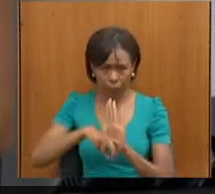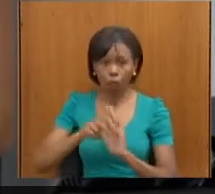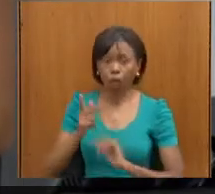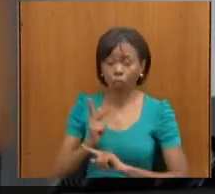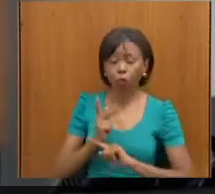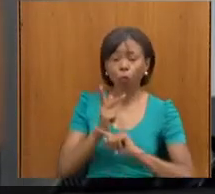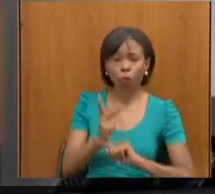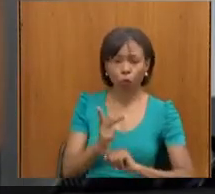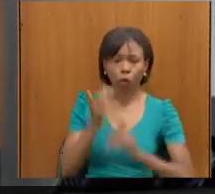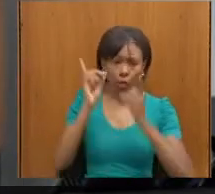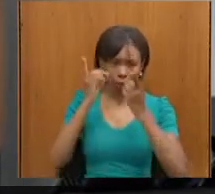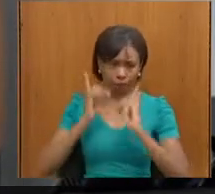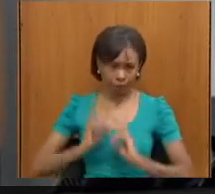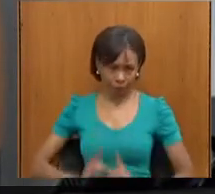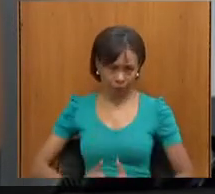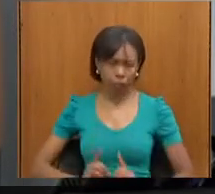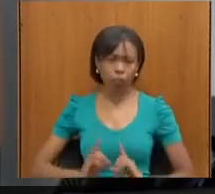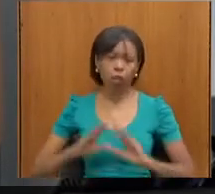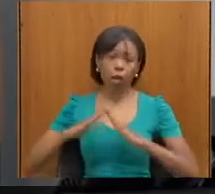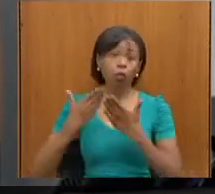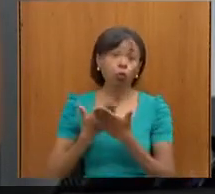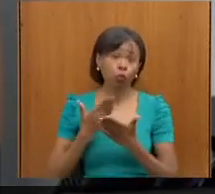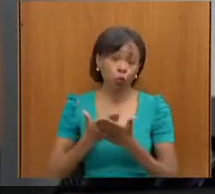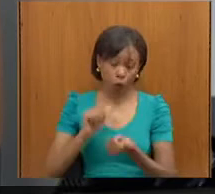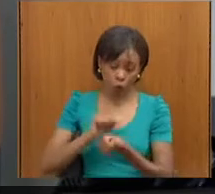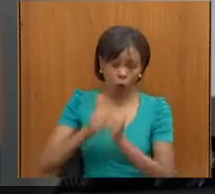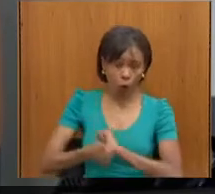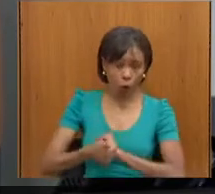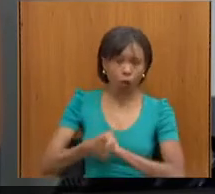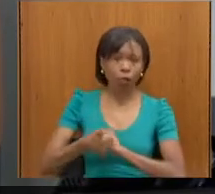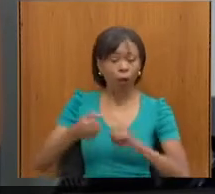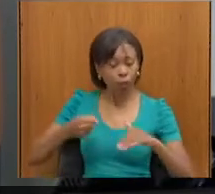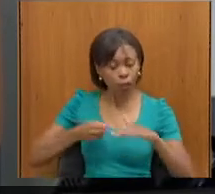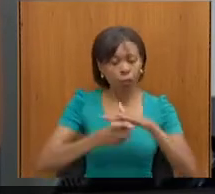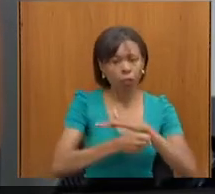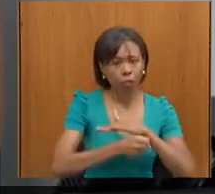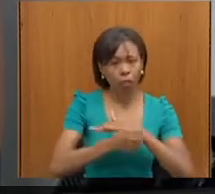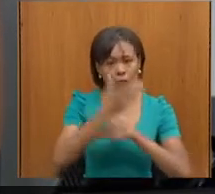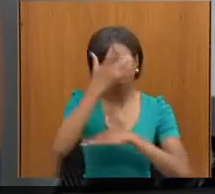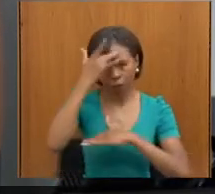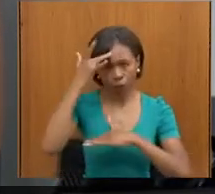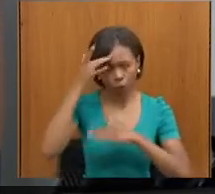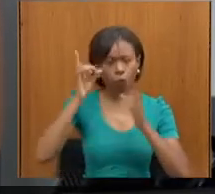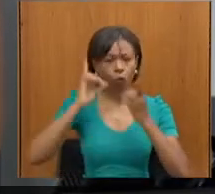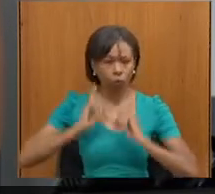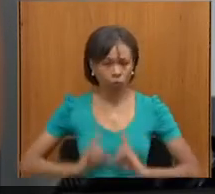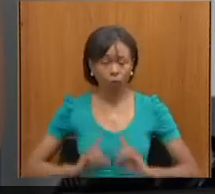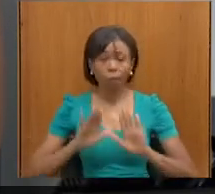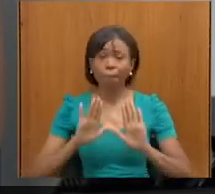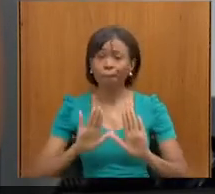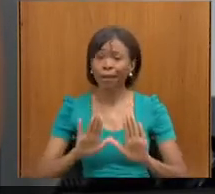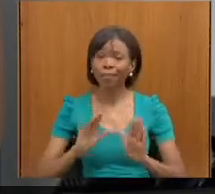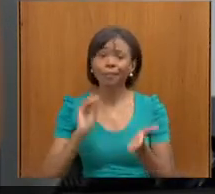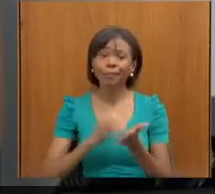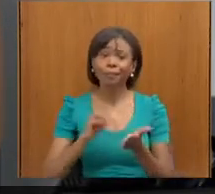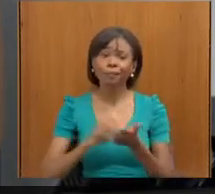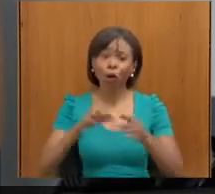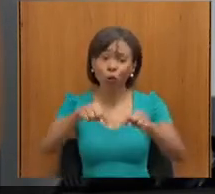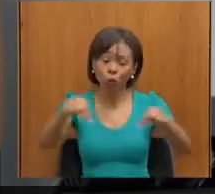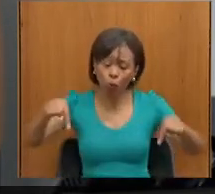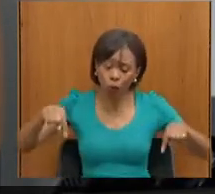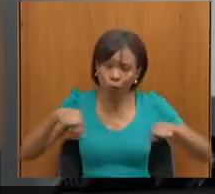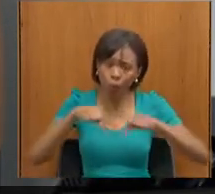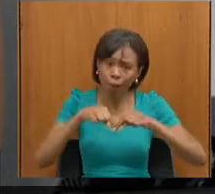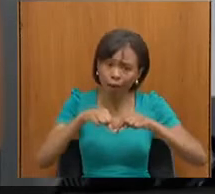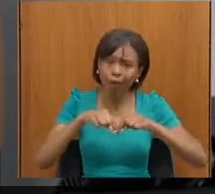escola, o esporte, inserir ele, mas o a gente precisa mesmo, o que? É um espaço nosso, né,